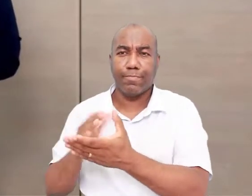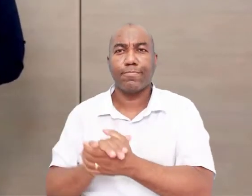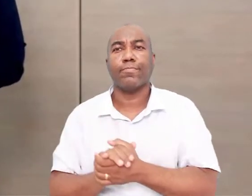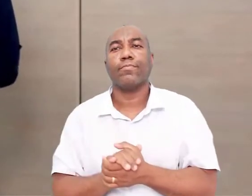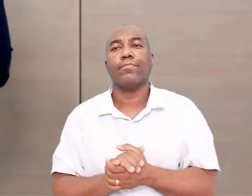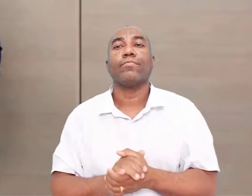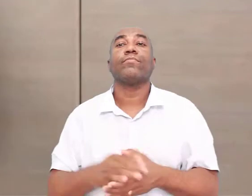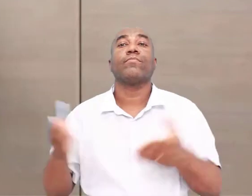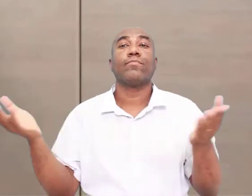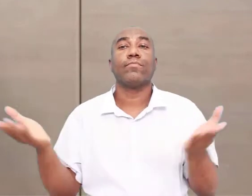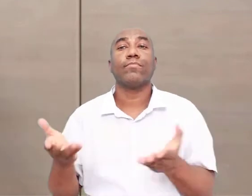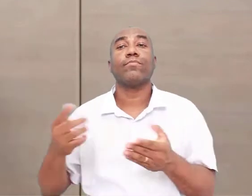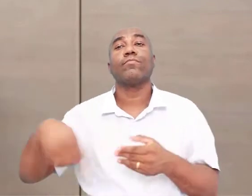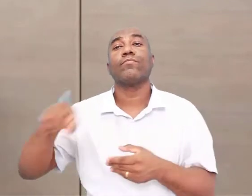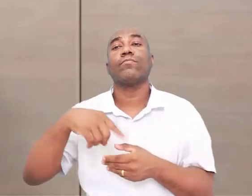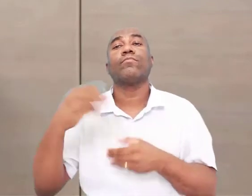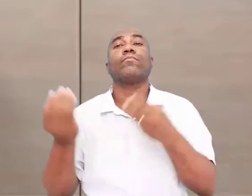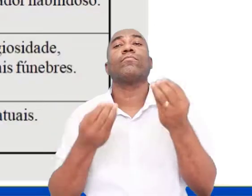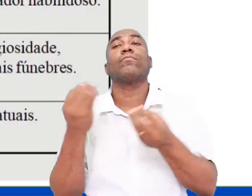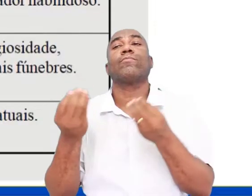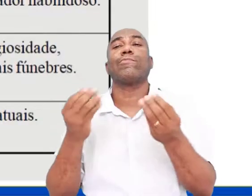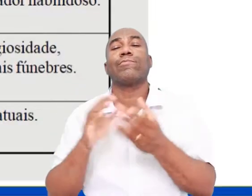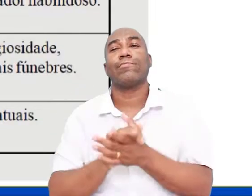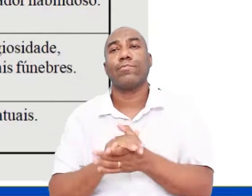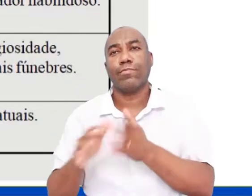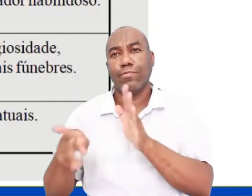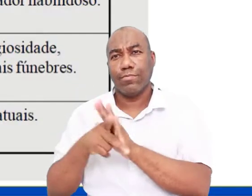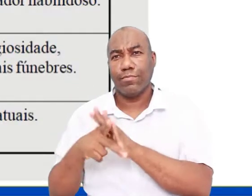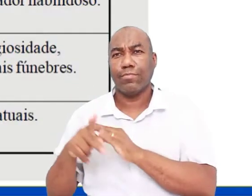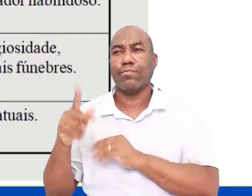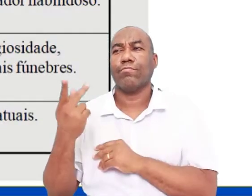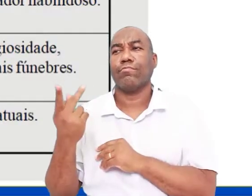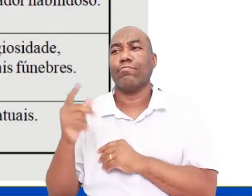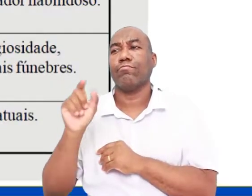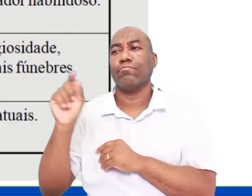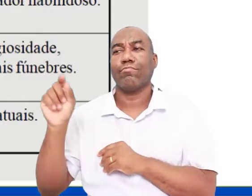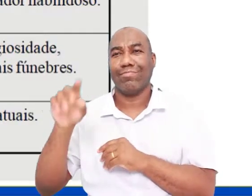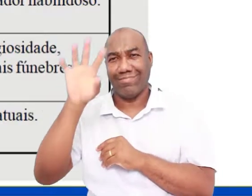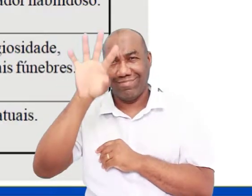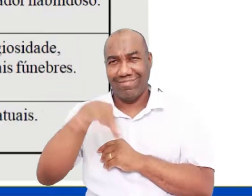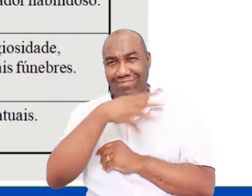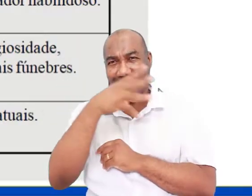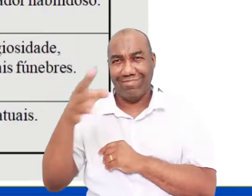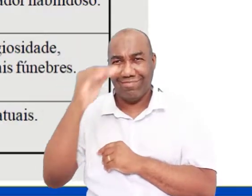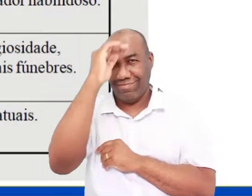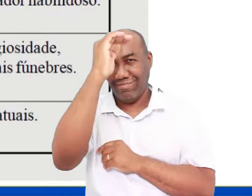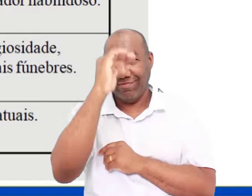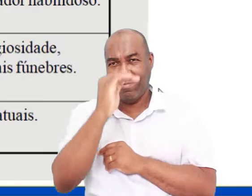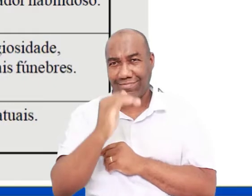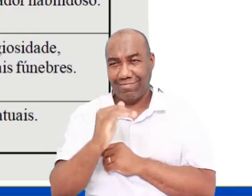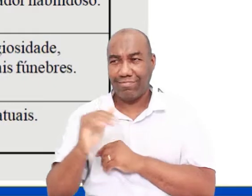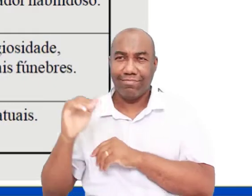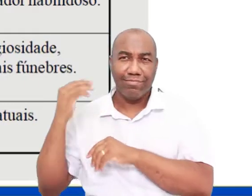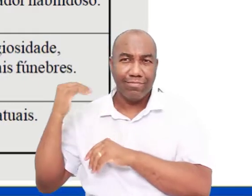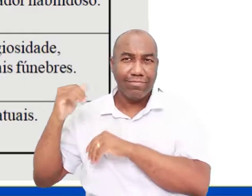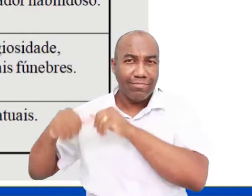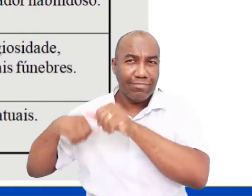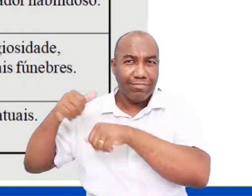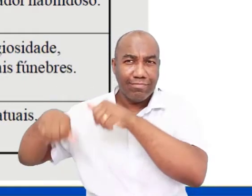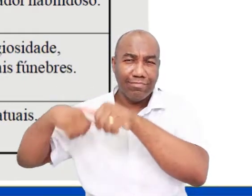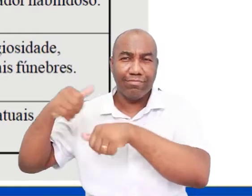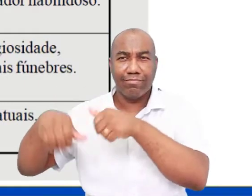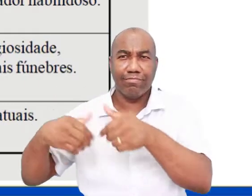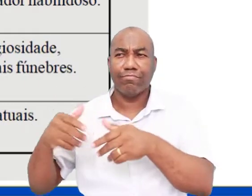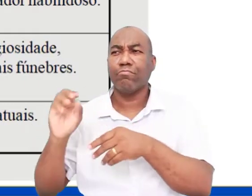Nós somos de qual categoria? Nós somos da categoria Homo sapiens sapiens. Então isso tudo aqui é um processo de evolução. Ah, então quer dizer que o